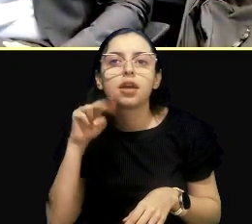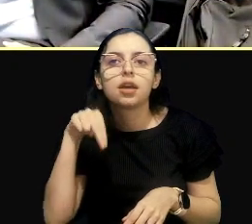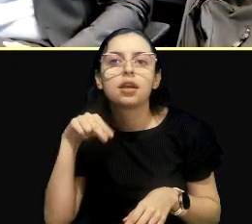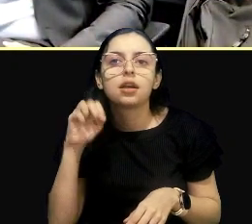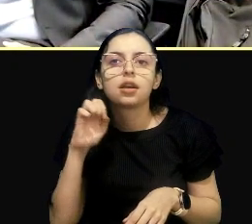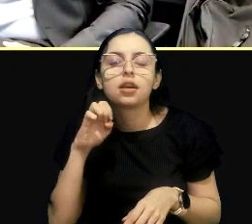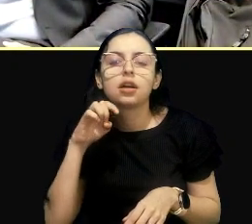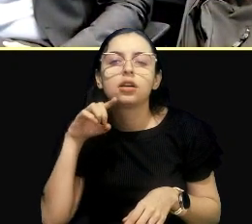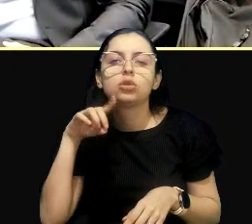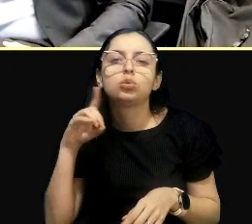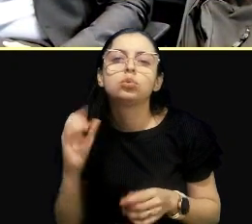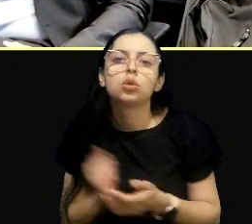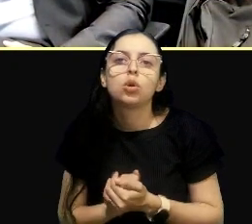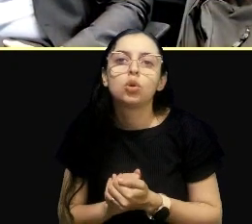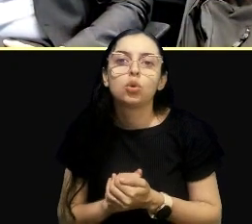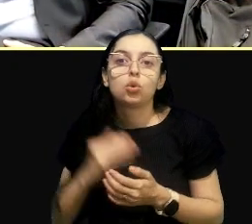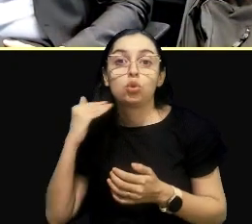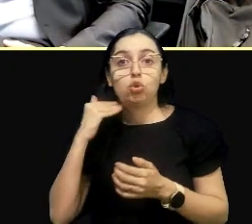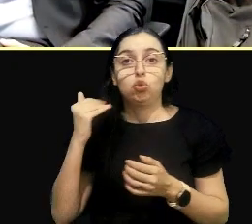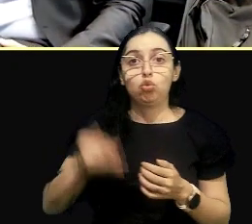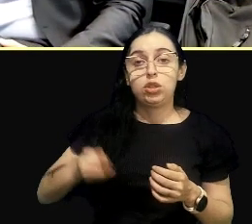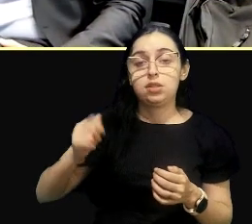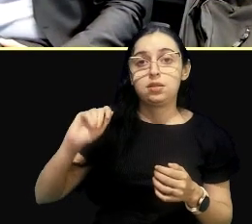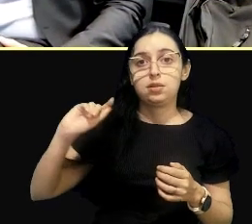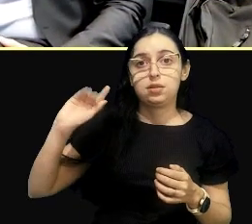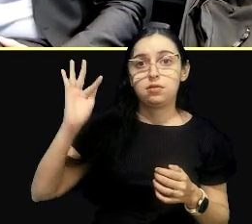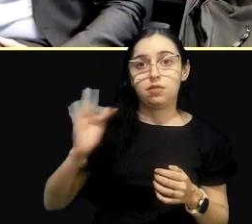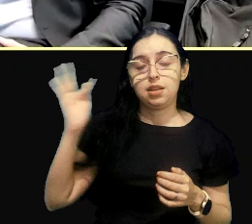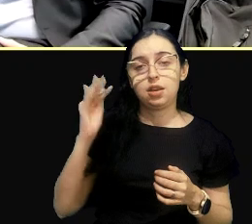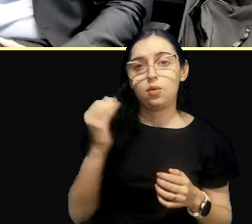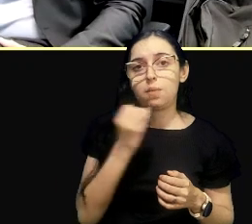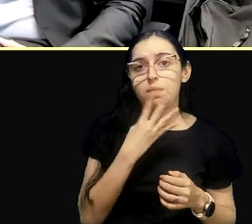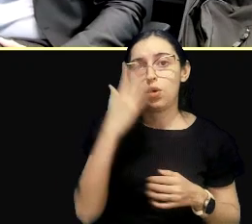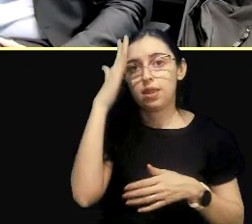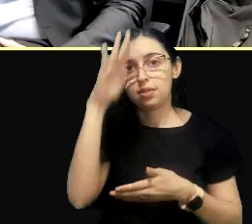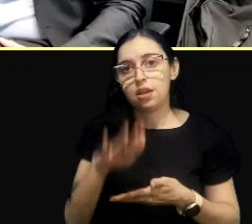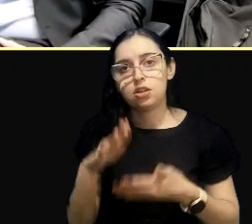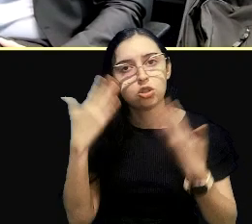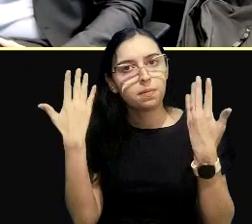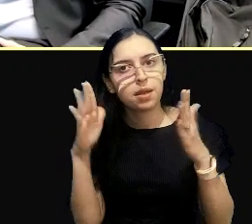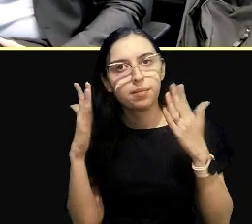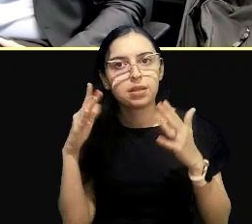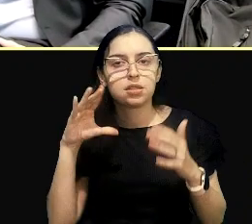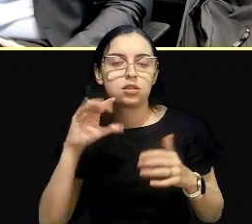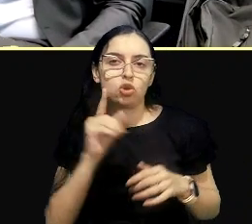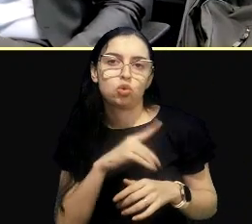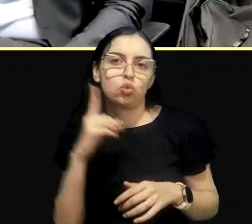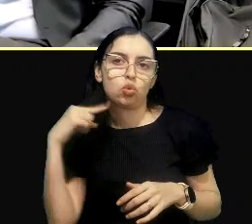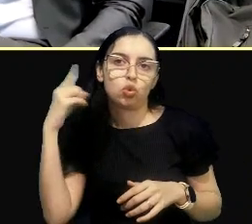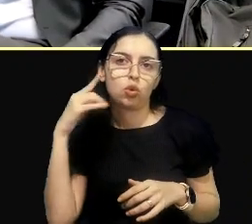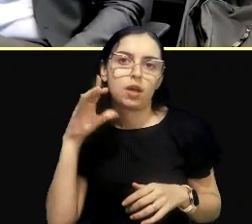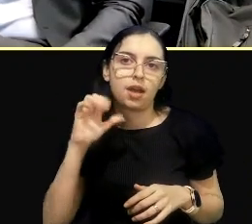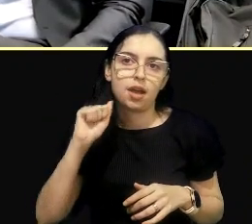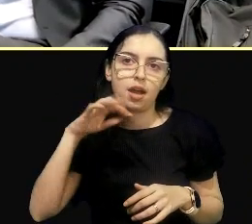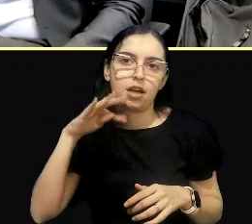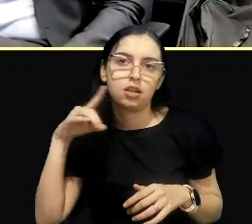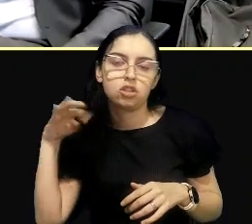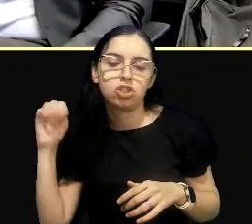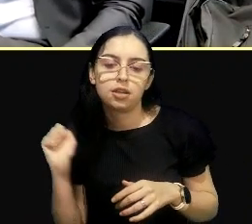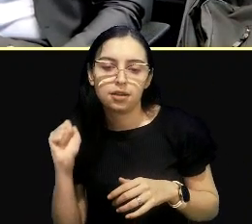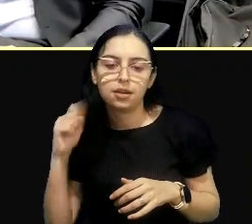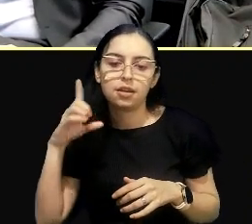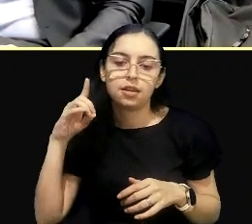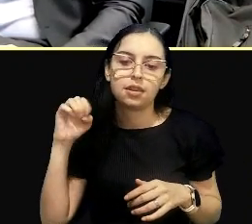presente. Muito boa tarde a todos, gostaria de parabenizar a doutora Kátia, doutor Davi, pelas excelentes palestras,